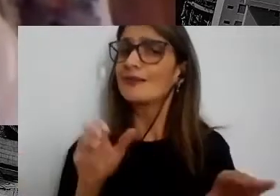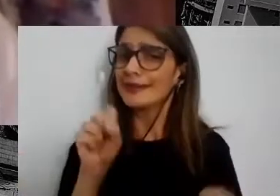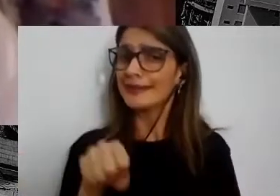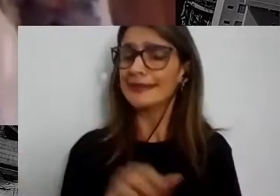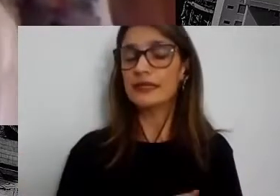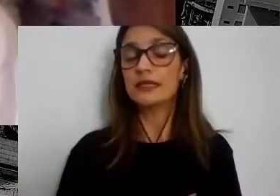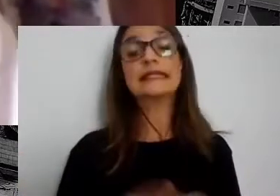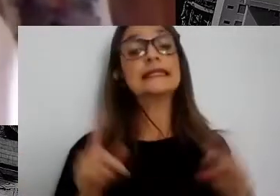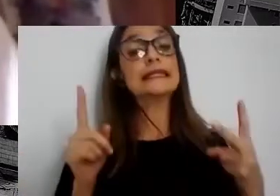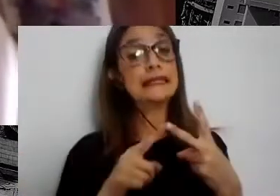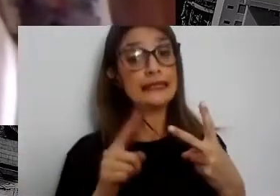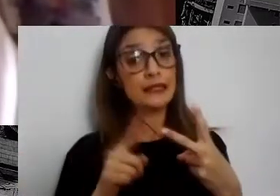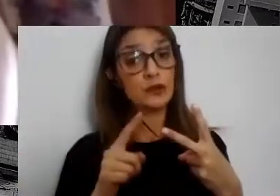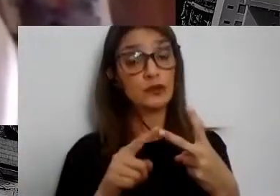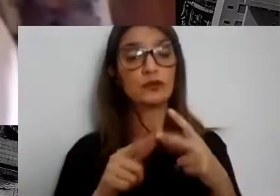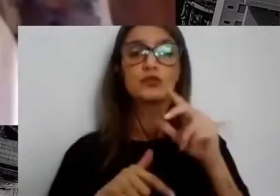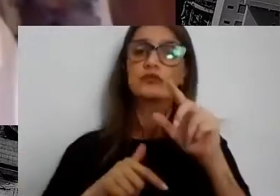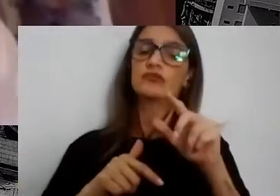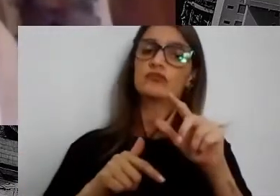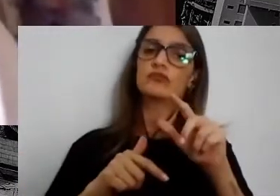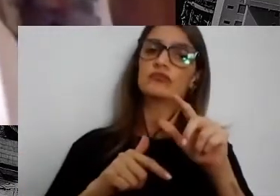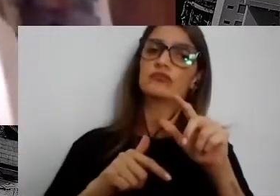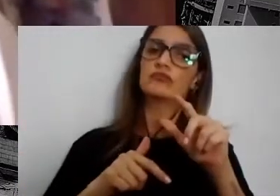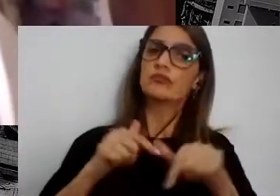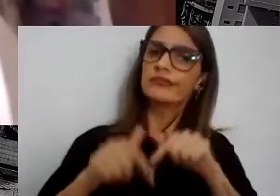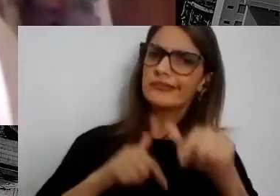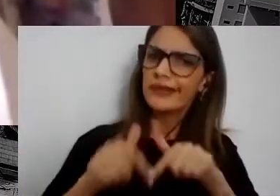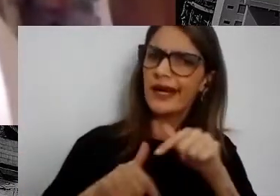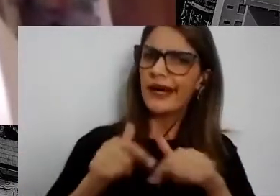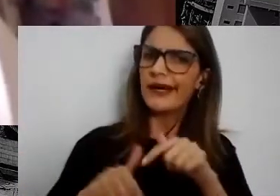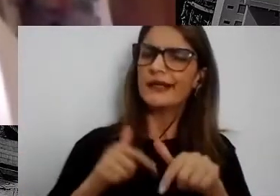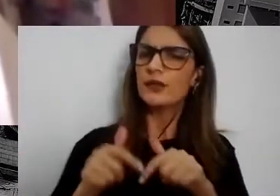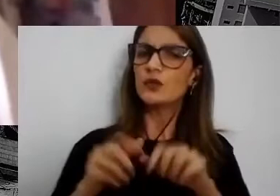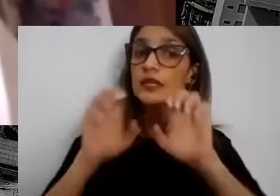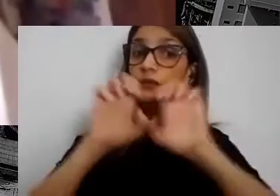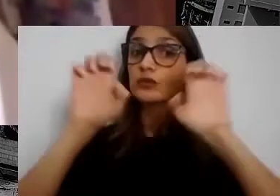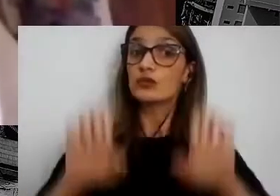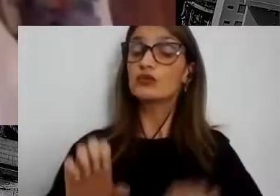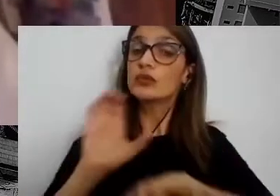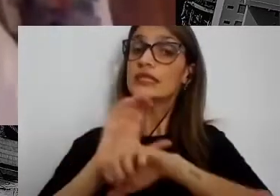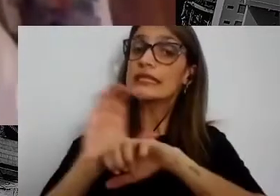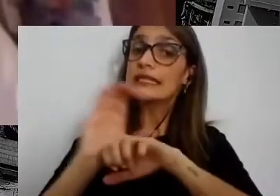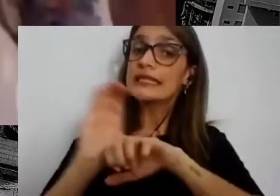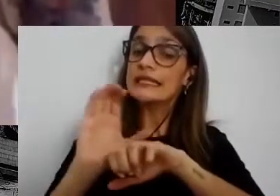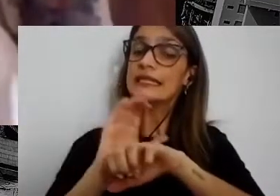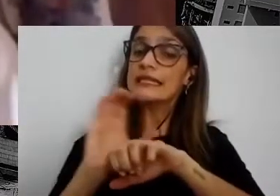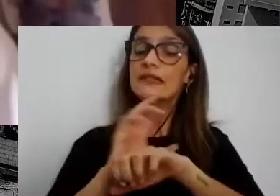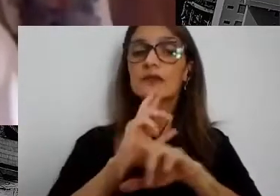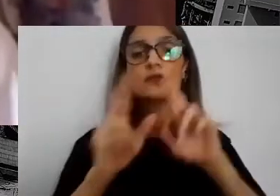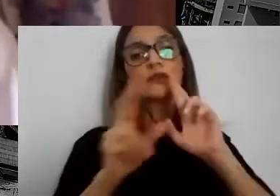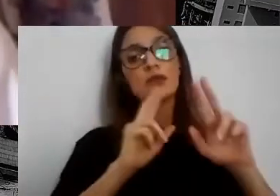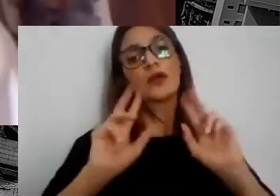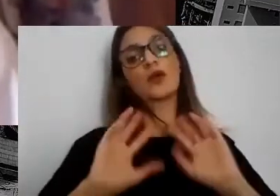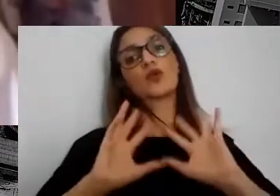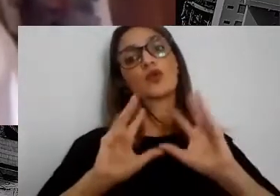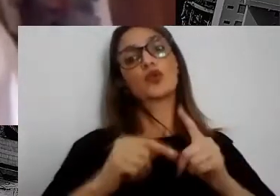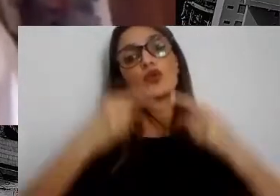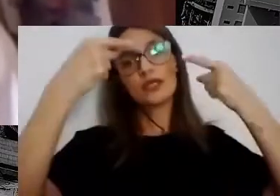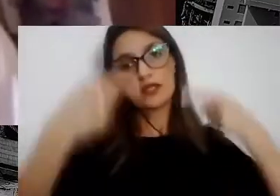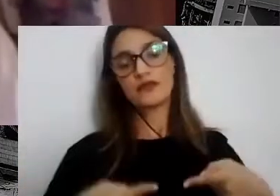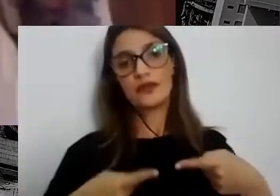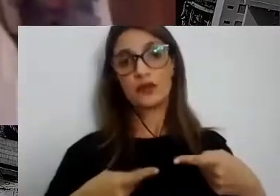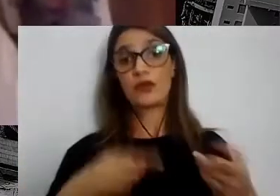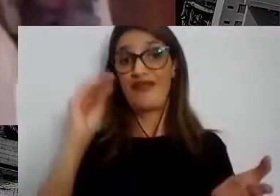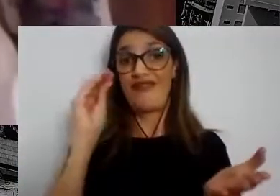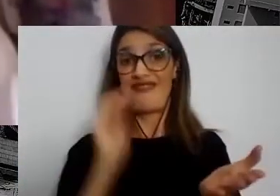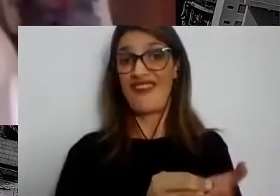obras de infraestrutura cinza vão responder a todos os desafios relacionados à escassez. E a gente está vendo